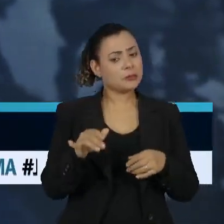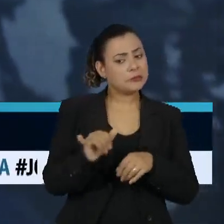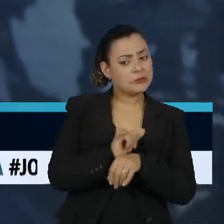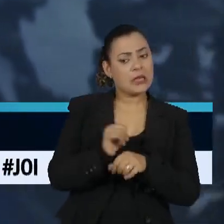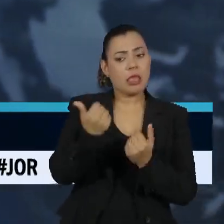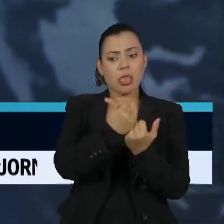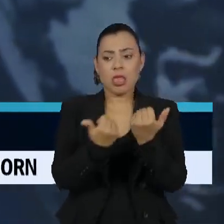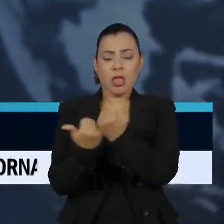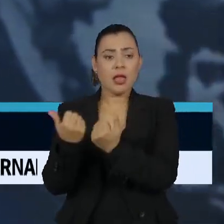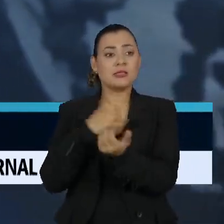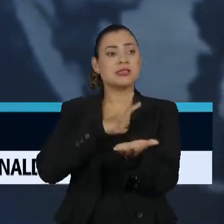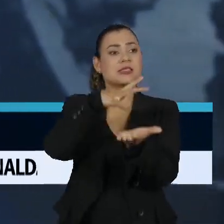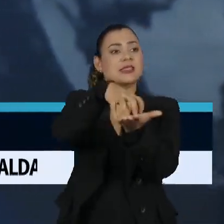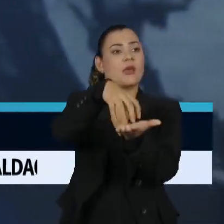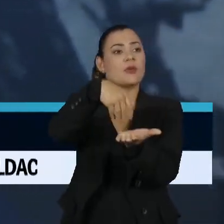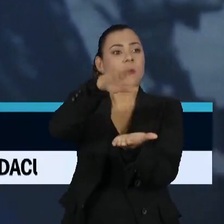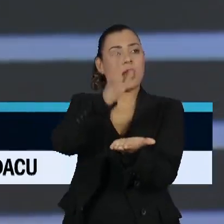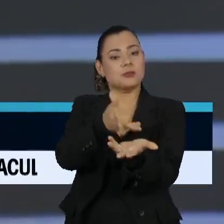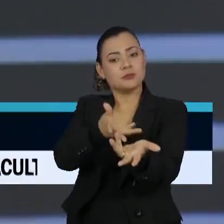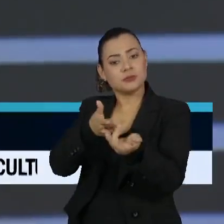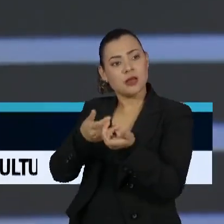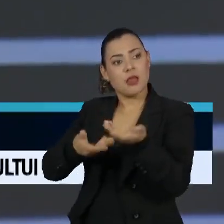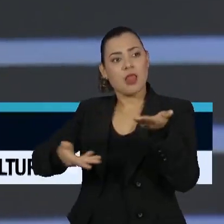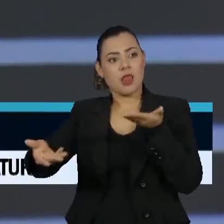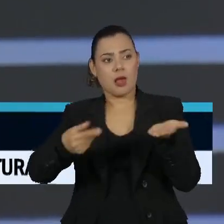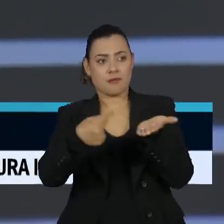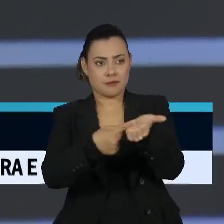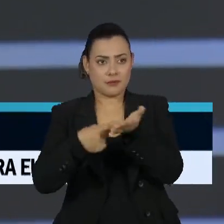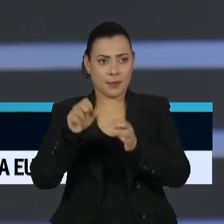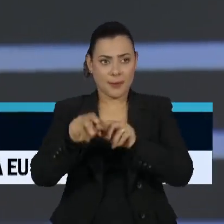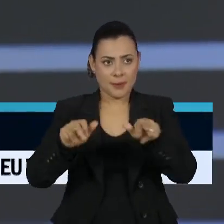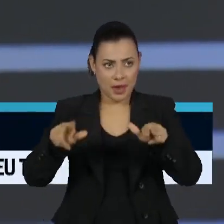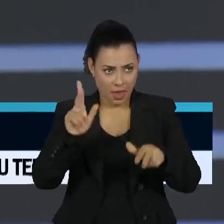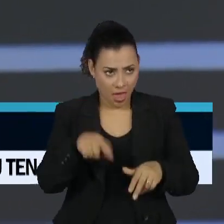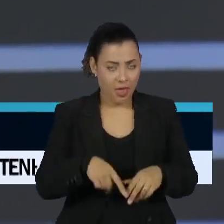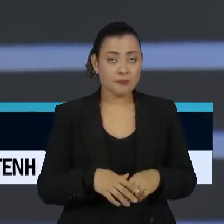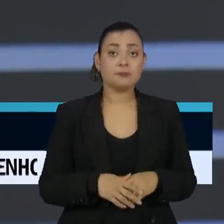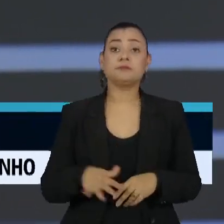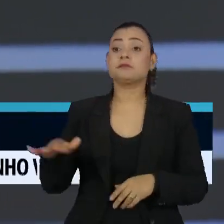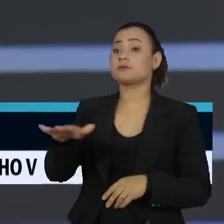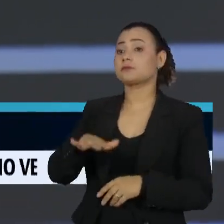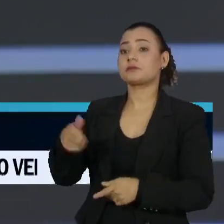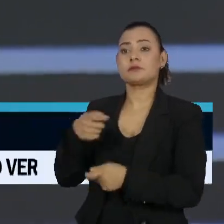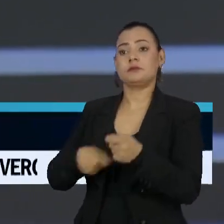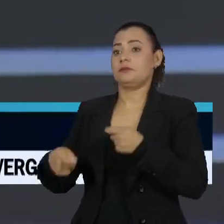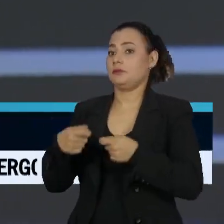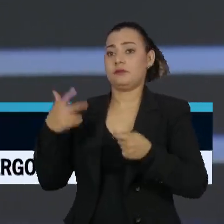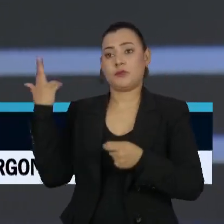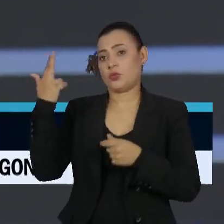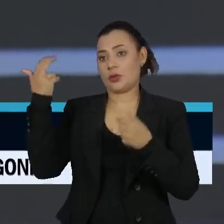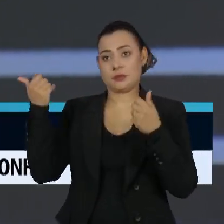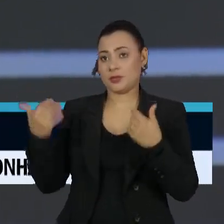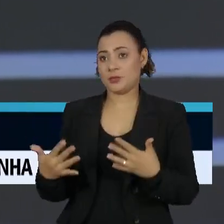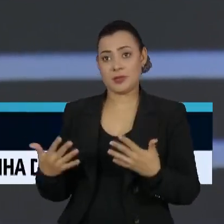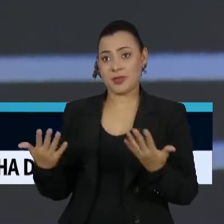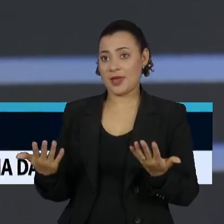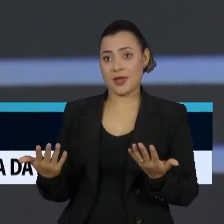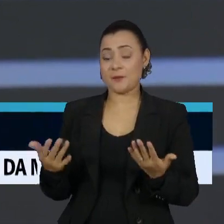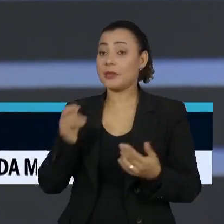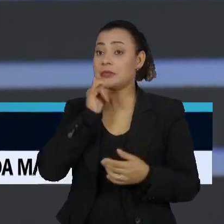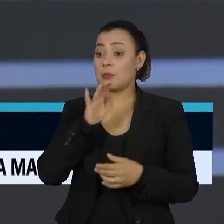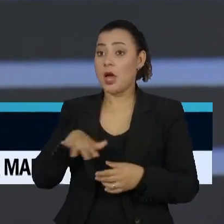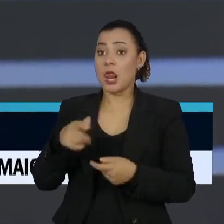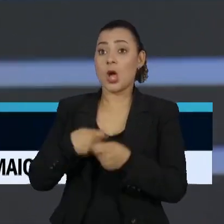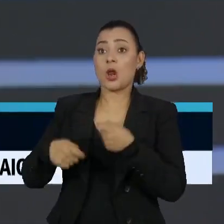mexendo aí com o centrão, trazendo pessoas do centrão? Eu fico pensando, por exemplo, em termos econômicos, não dá para explicar esse resultado. Porque